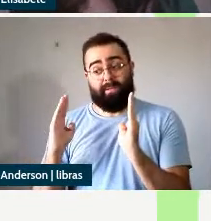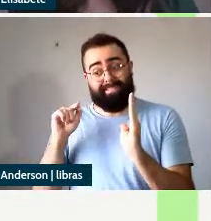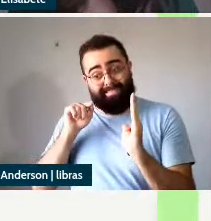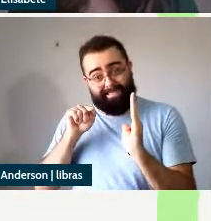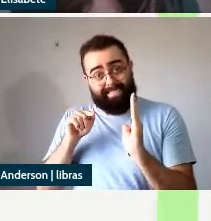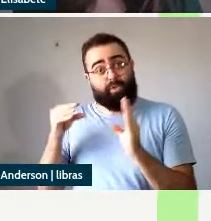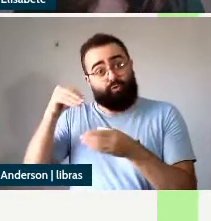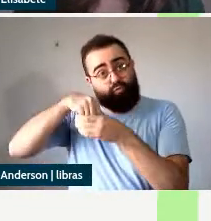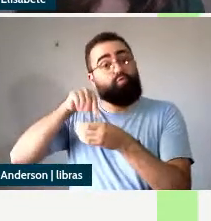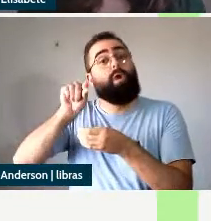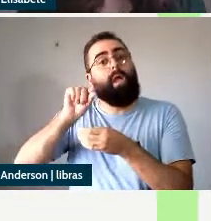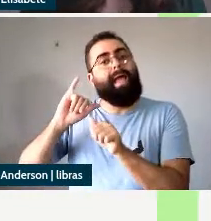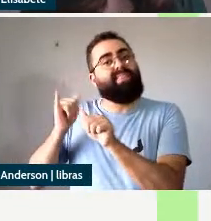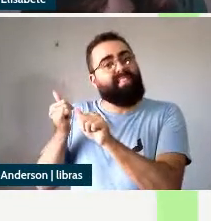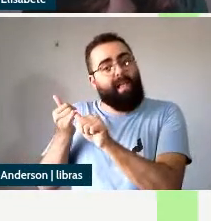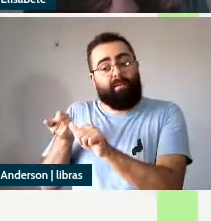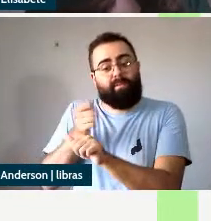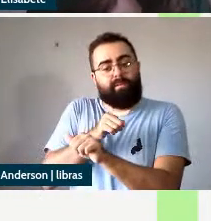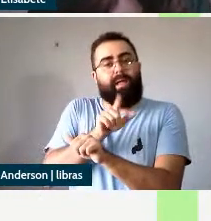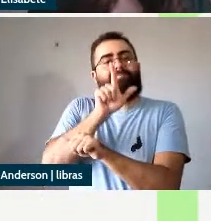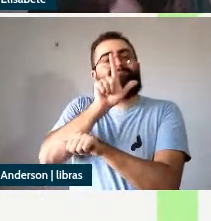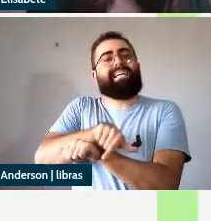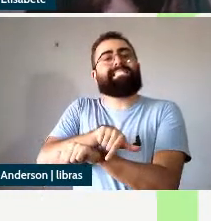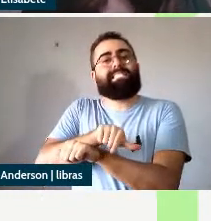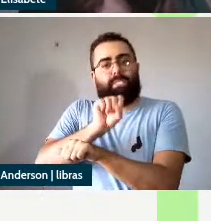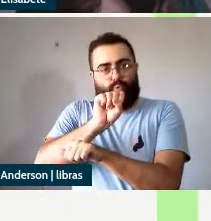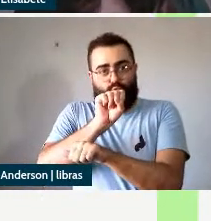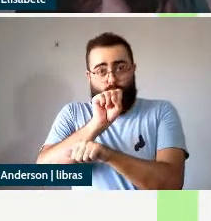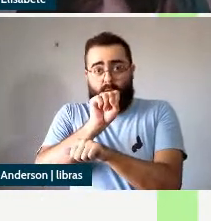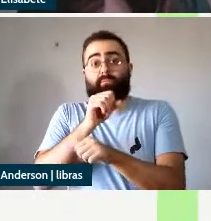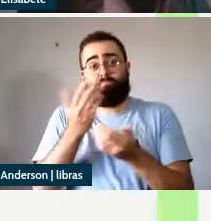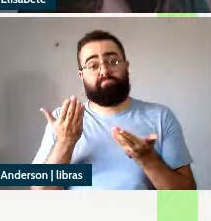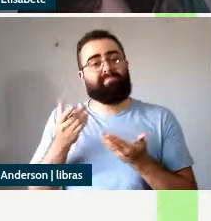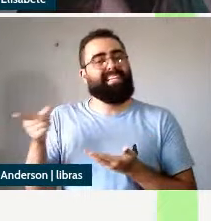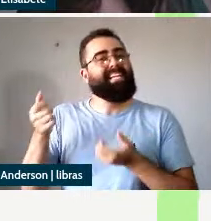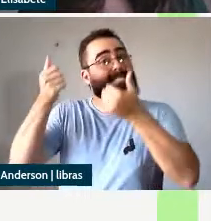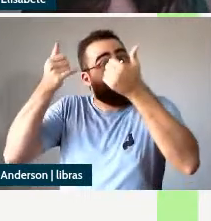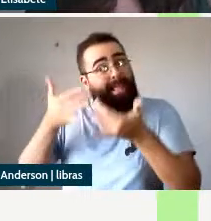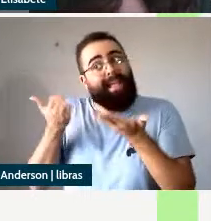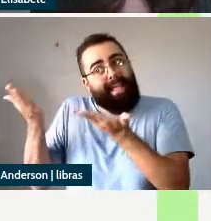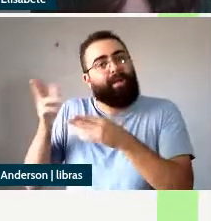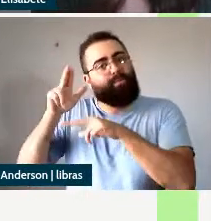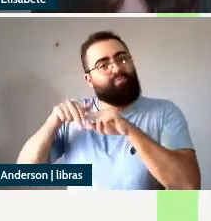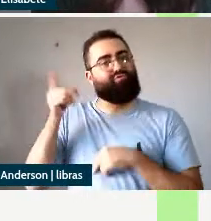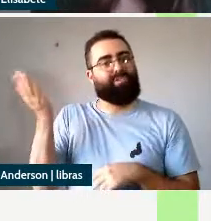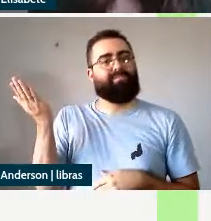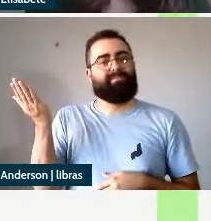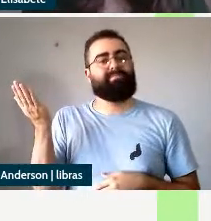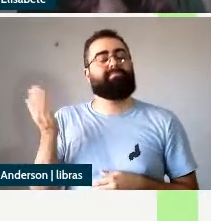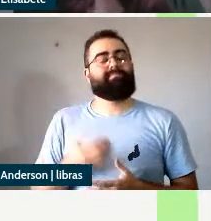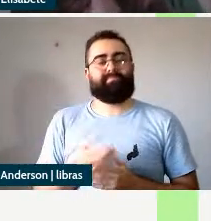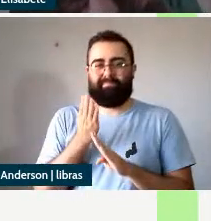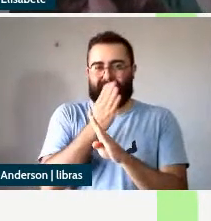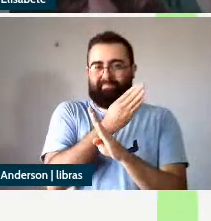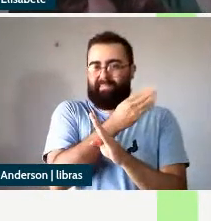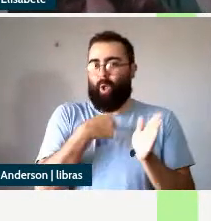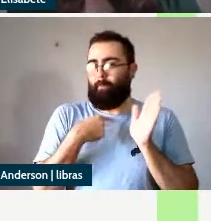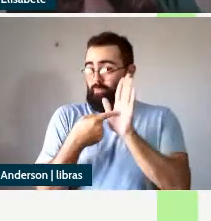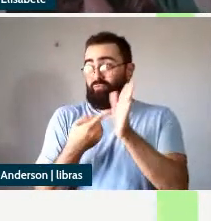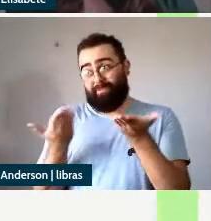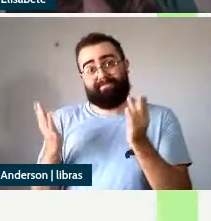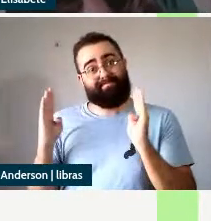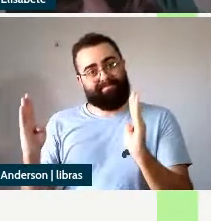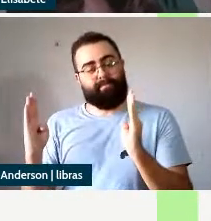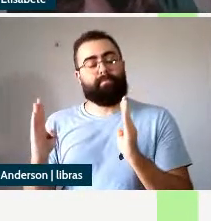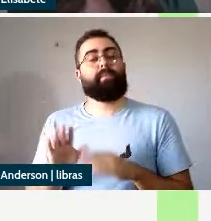vazia como sujeito explica esses fatos observados que nós acabamos de discutir desde que se